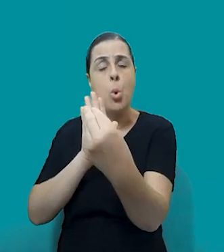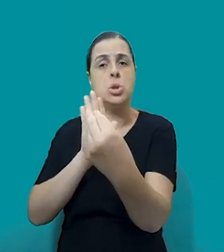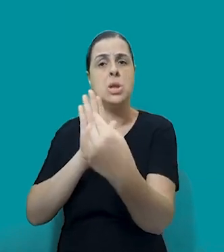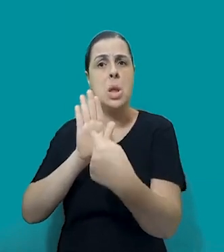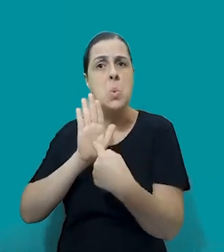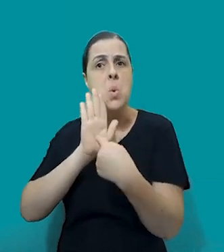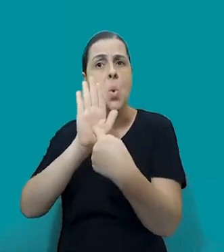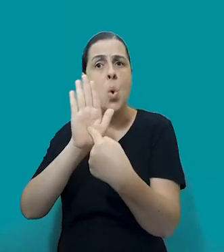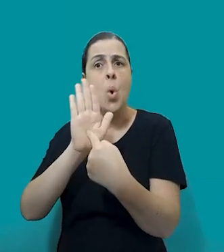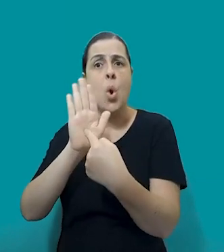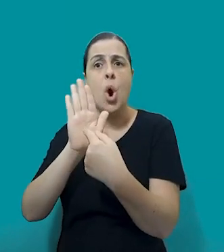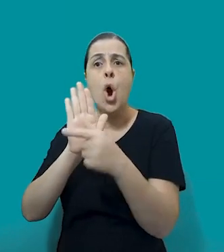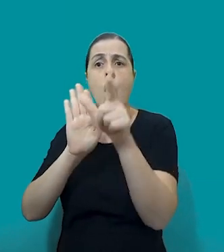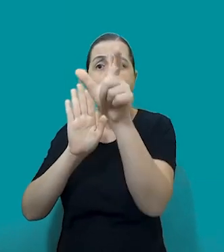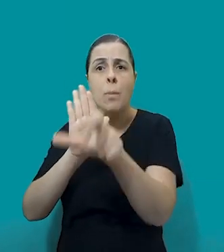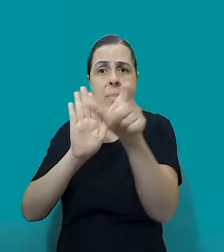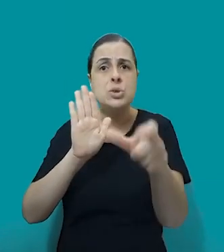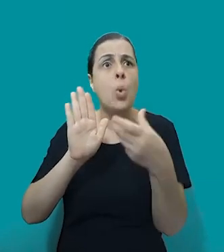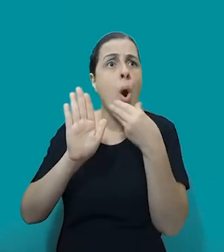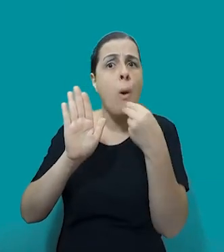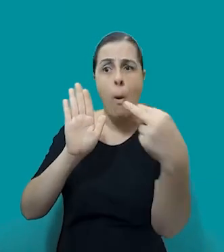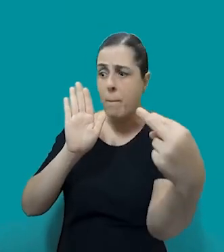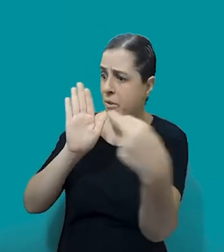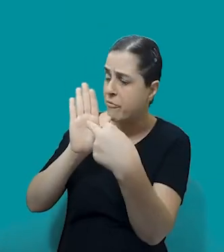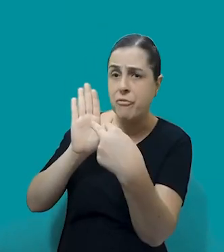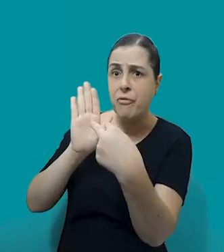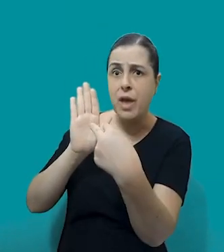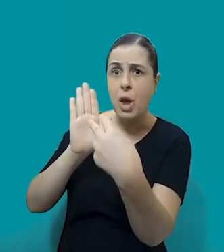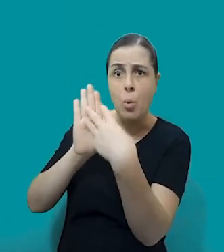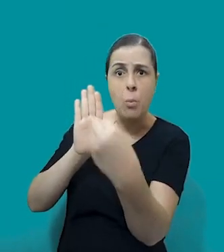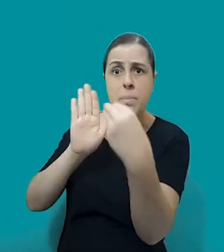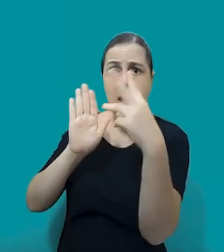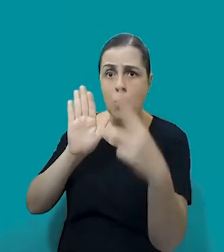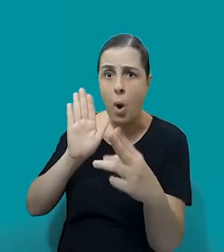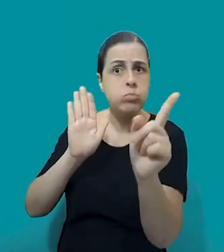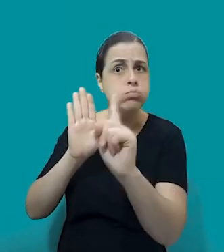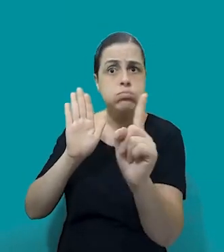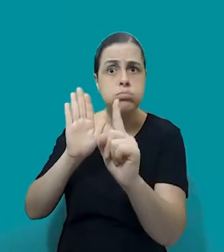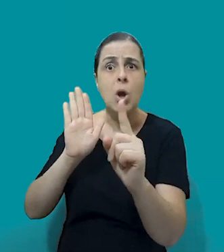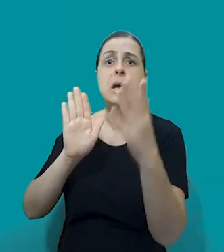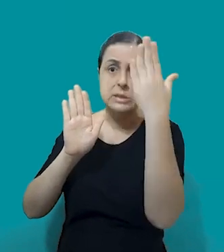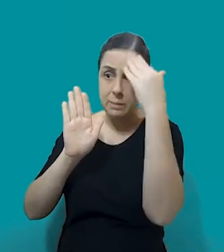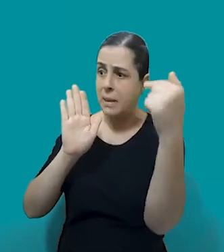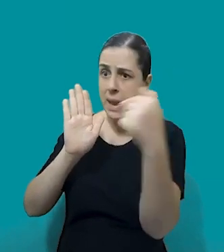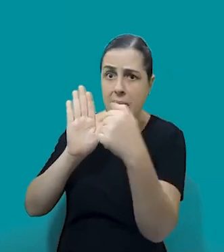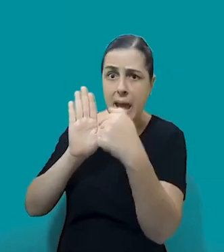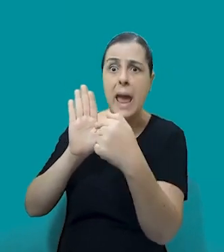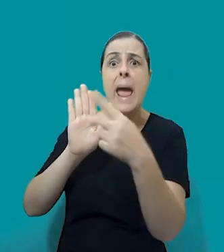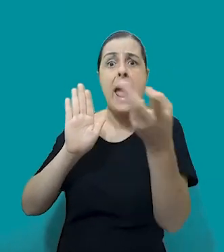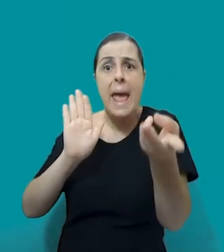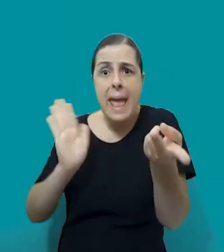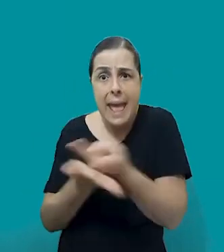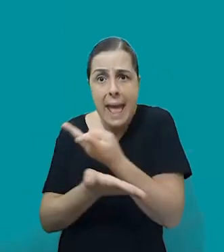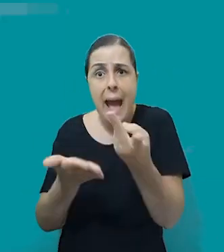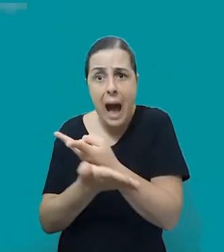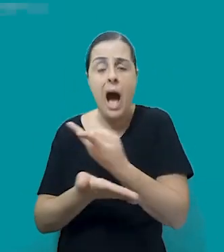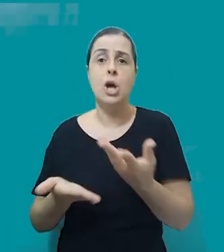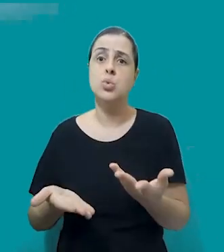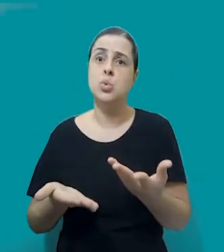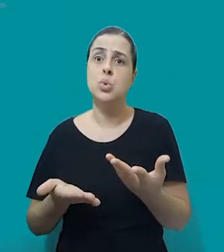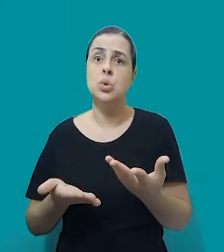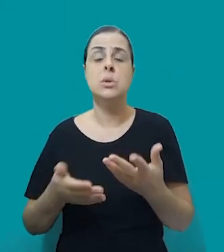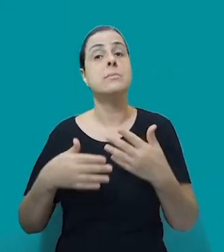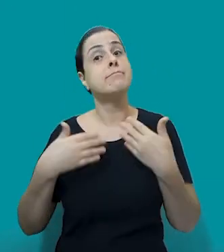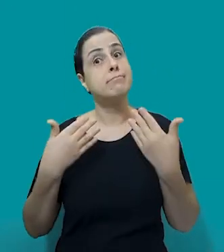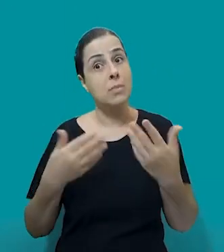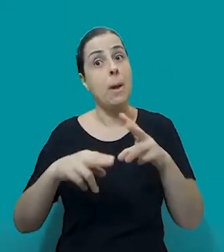façam isso e que finalmente eles entendam que o que eles estão fazendo realmente é errado, né? Eu acho que parte dessa mudança de